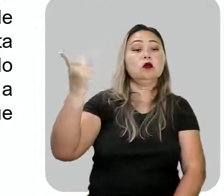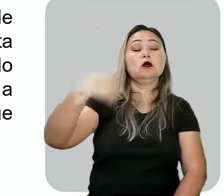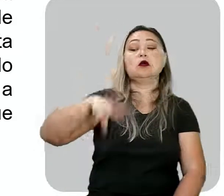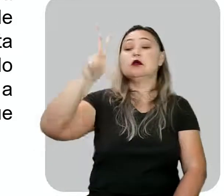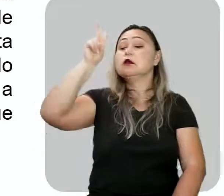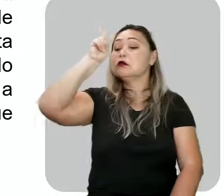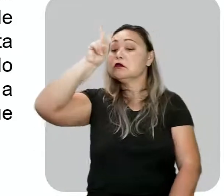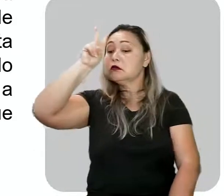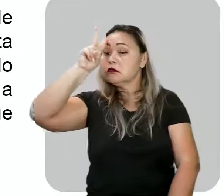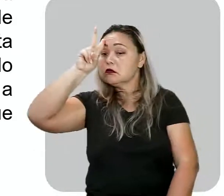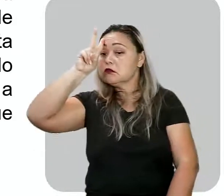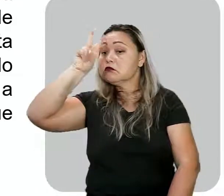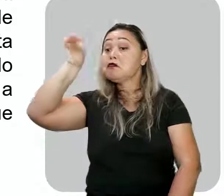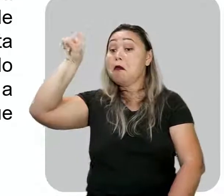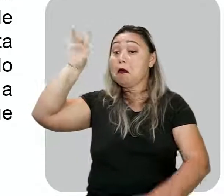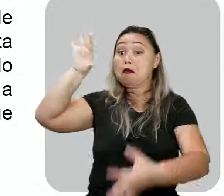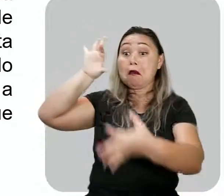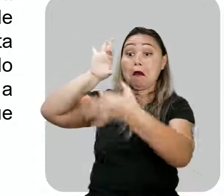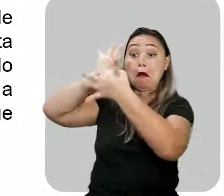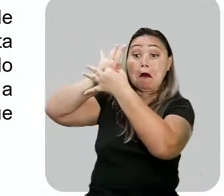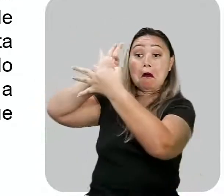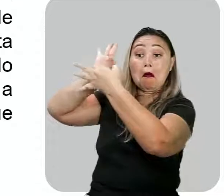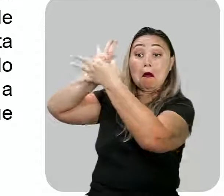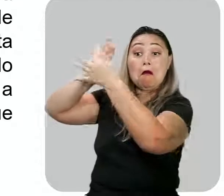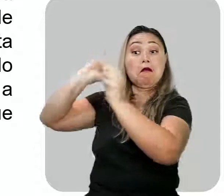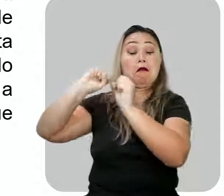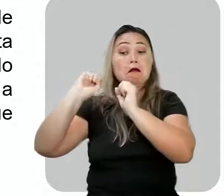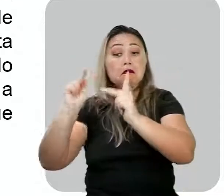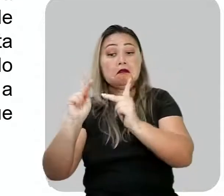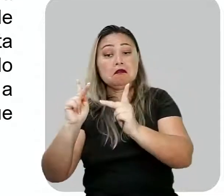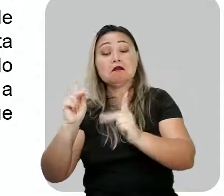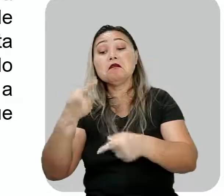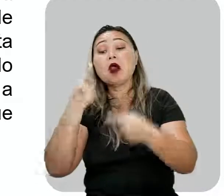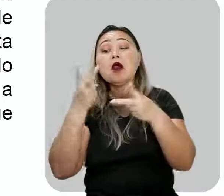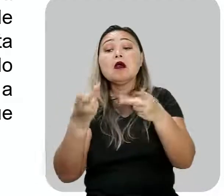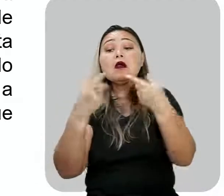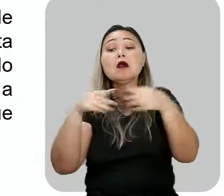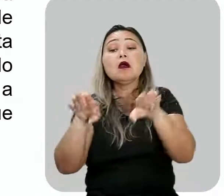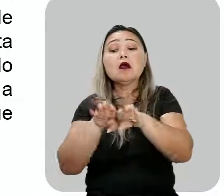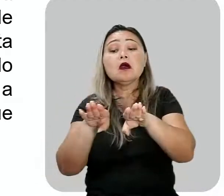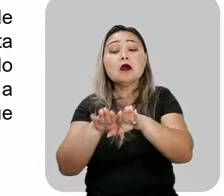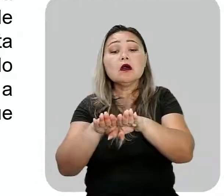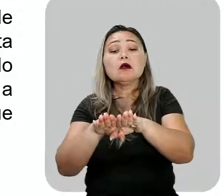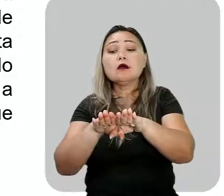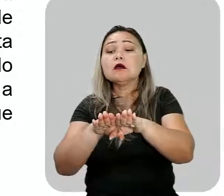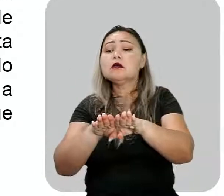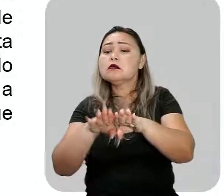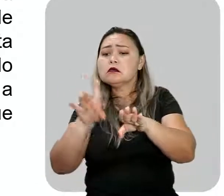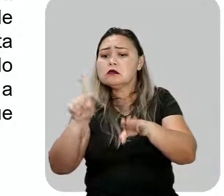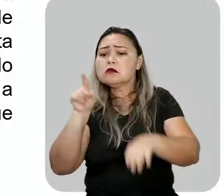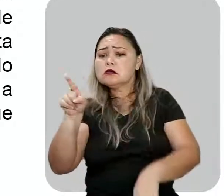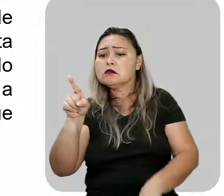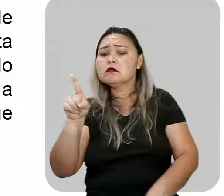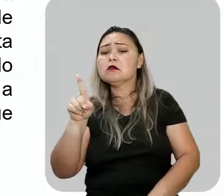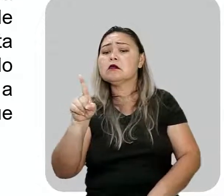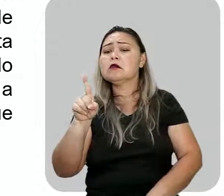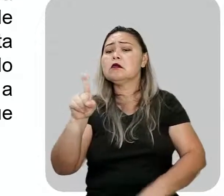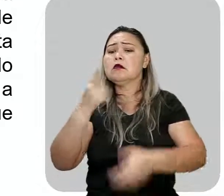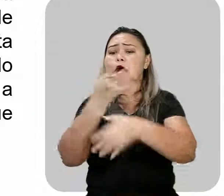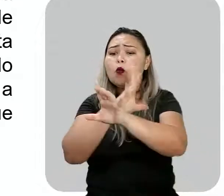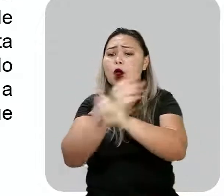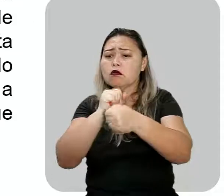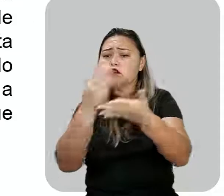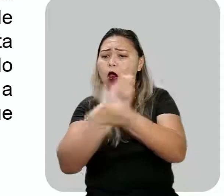Geografia e História. E vai perceber também a questão marcada, que nessa questão dos